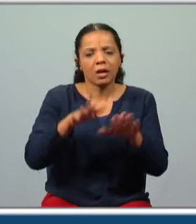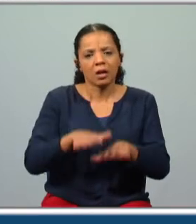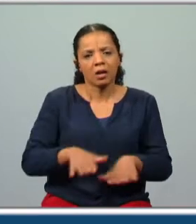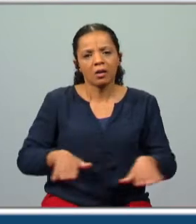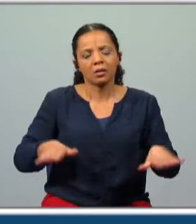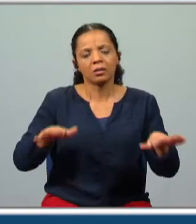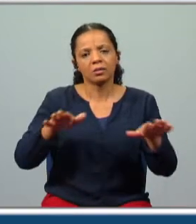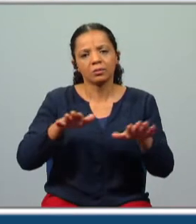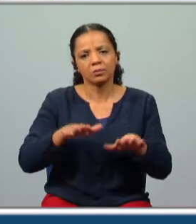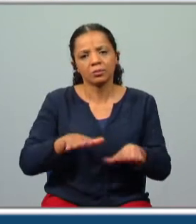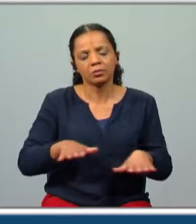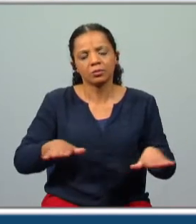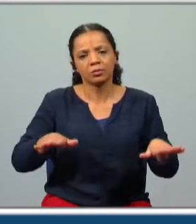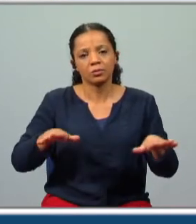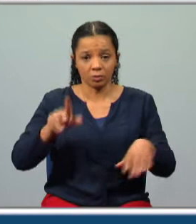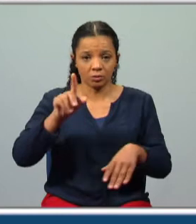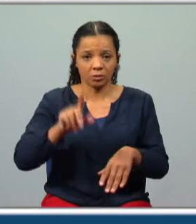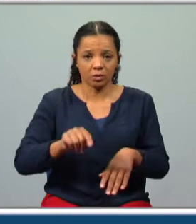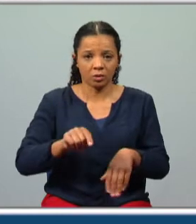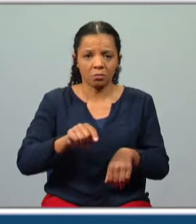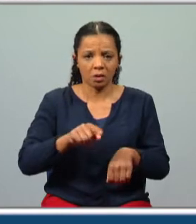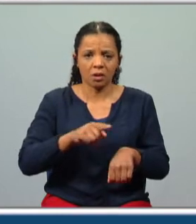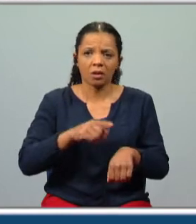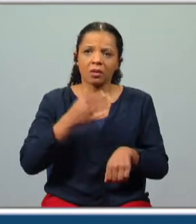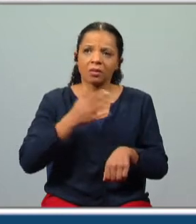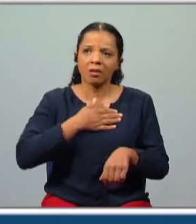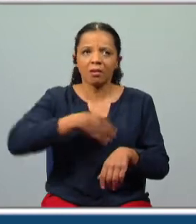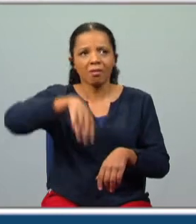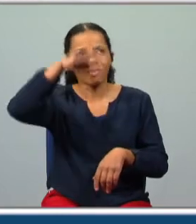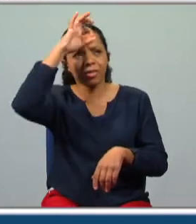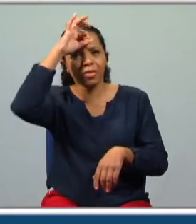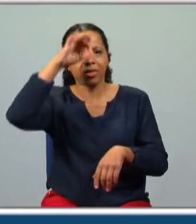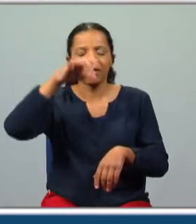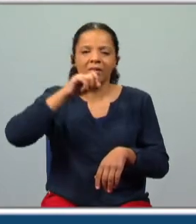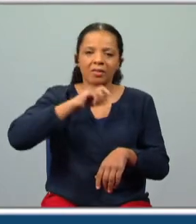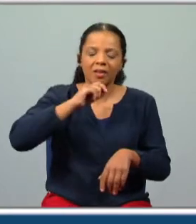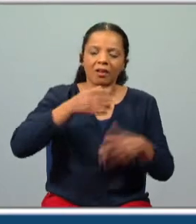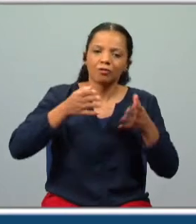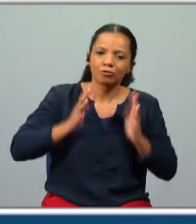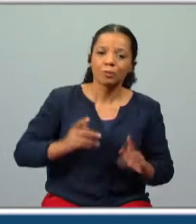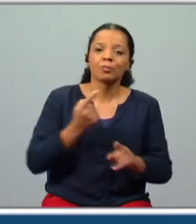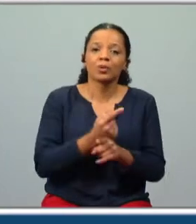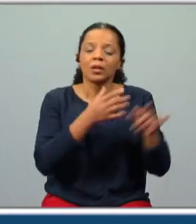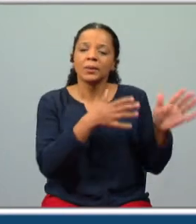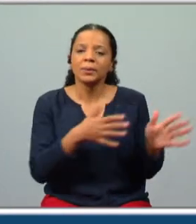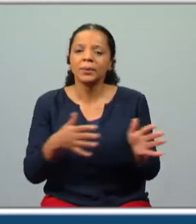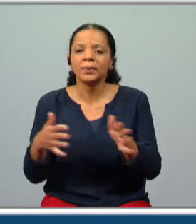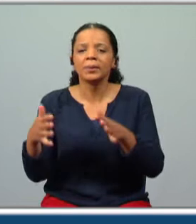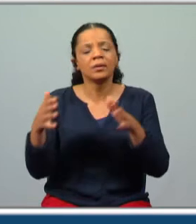Até tinham, de alguma forma, tido tempo para se distraírem e para descontraírem um bocadinho, porque os ventos supravam